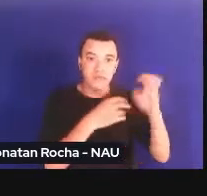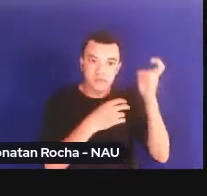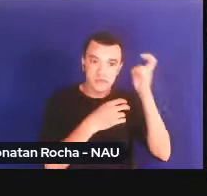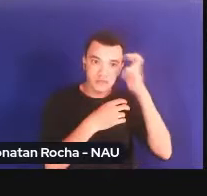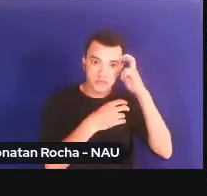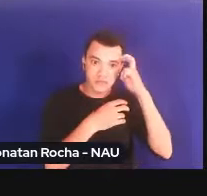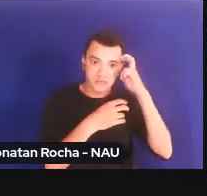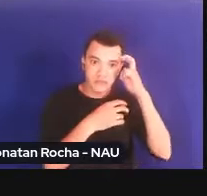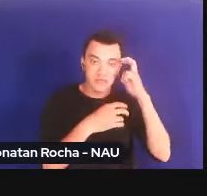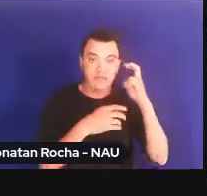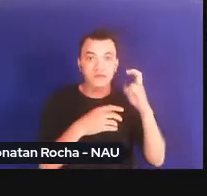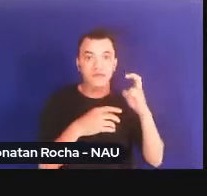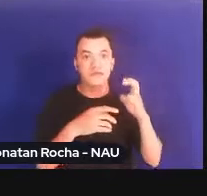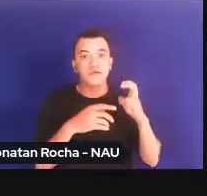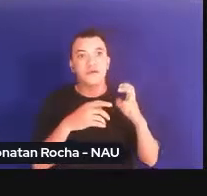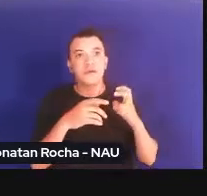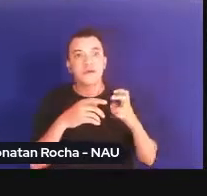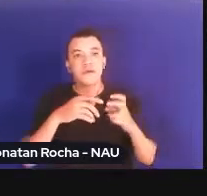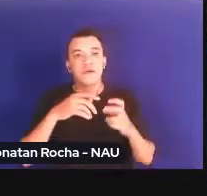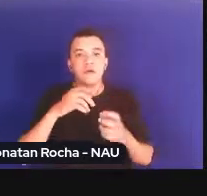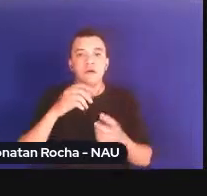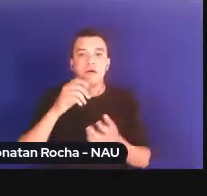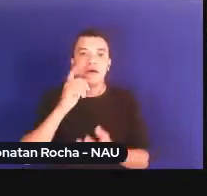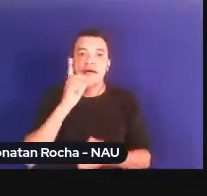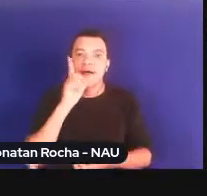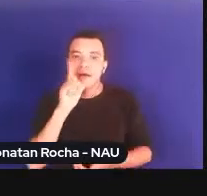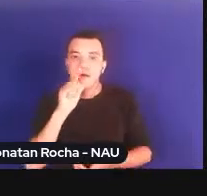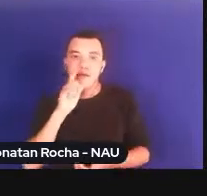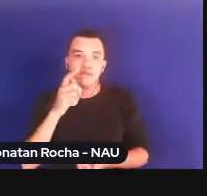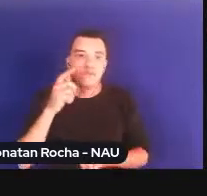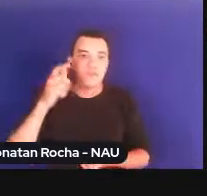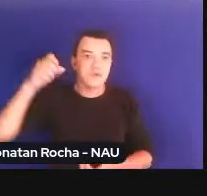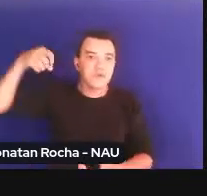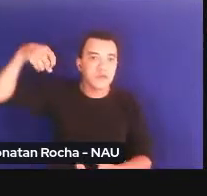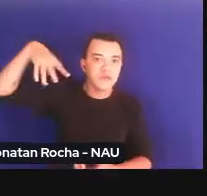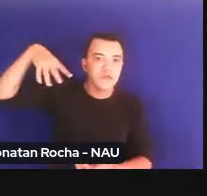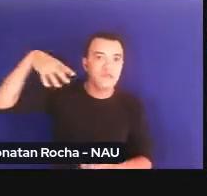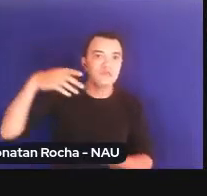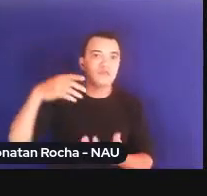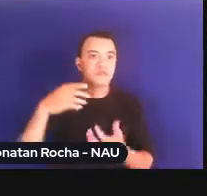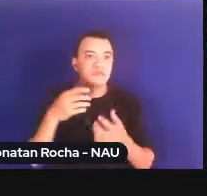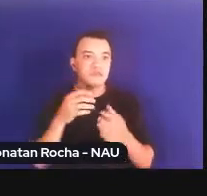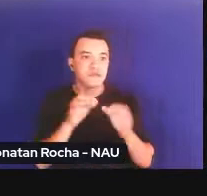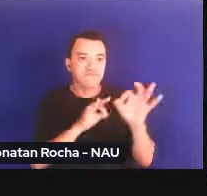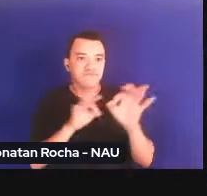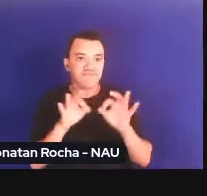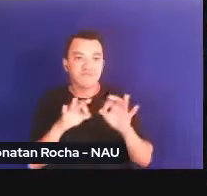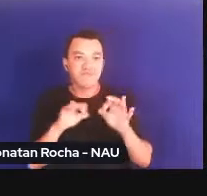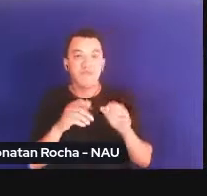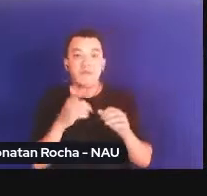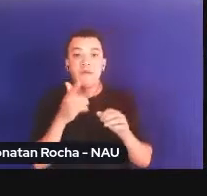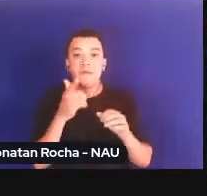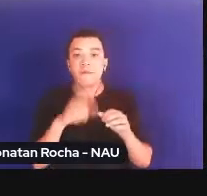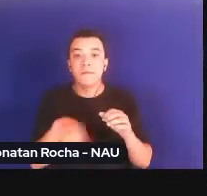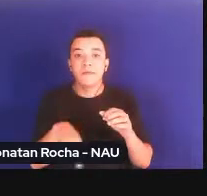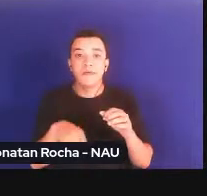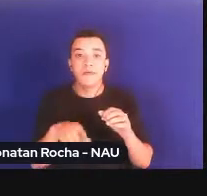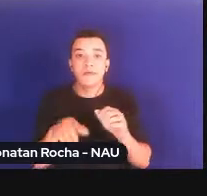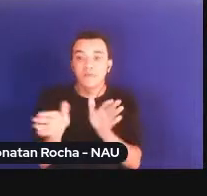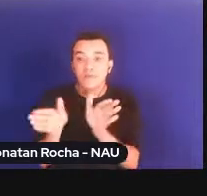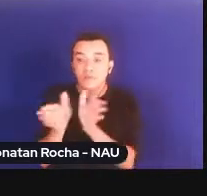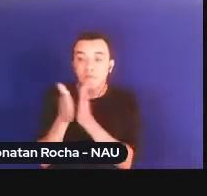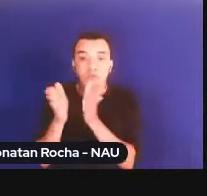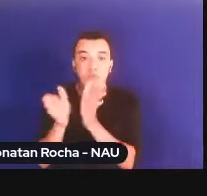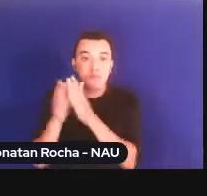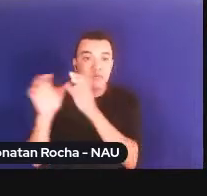água energia o enfrentamento à pobreza estrutural que abarca alimentos